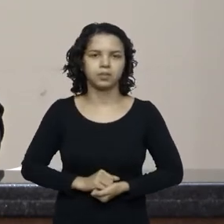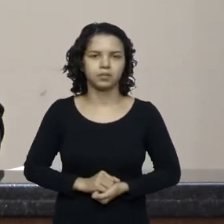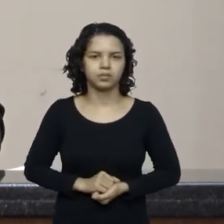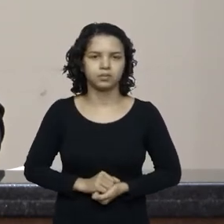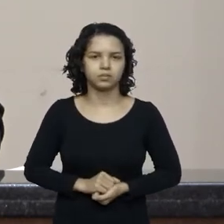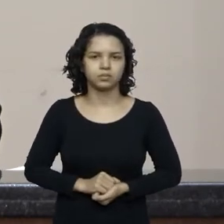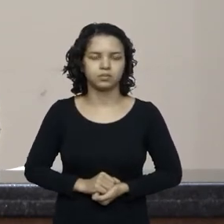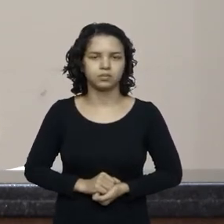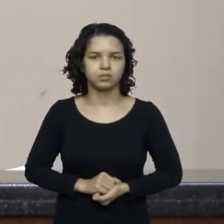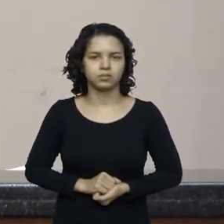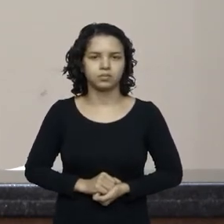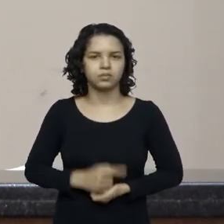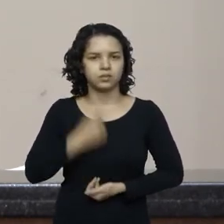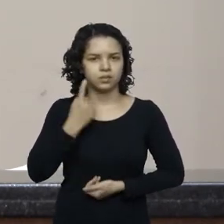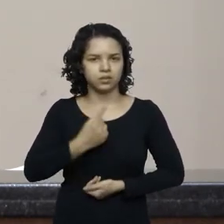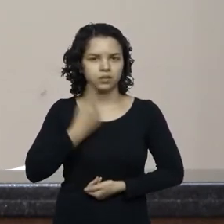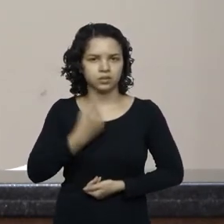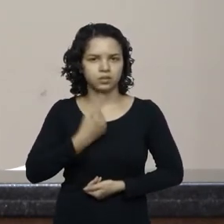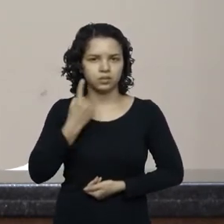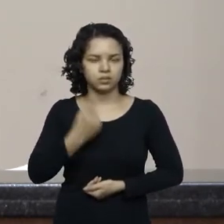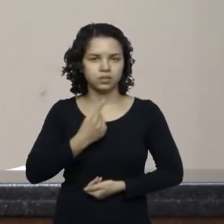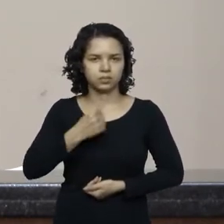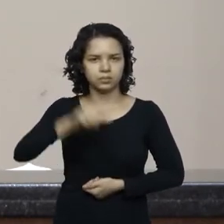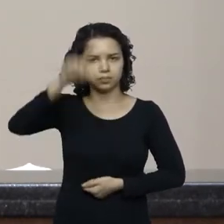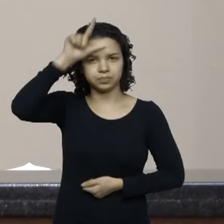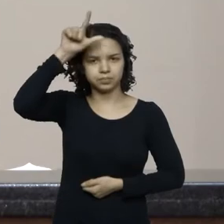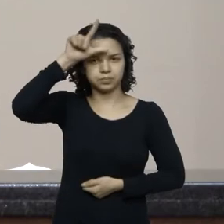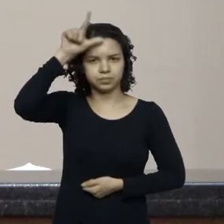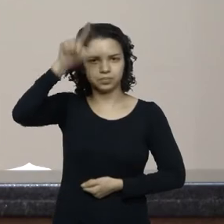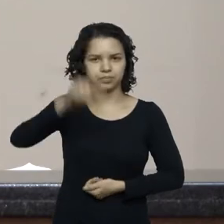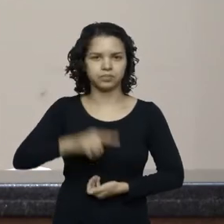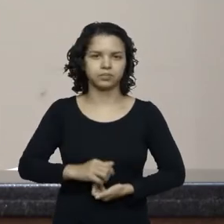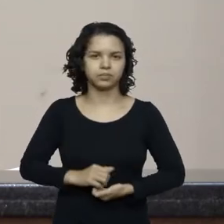a palavra deputado Sargento Lima